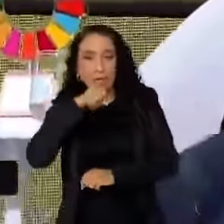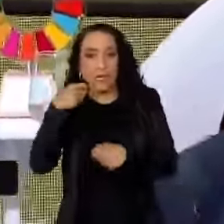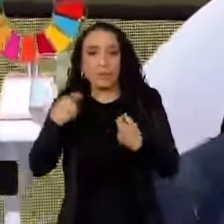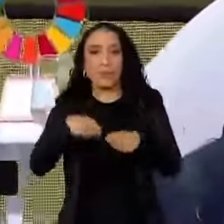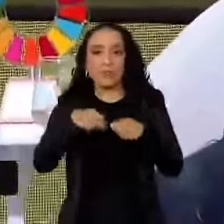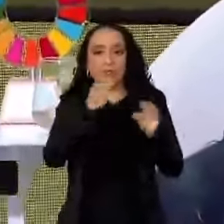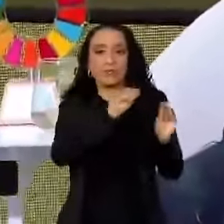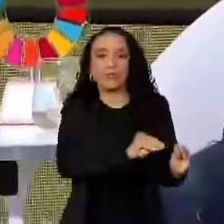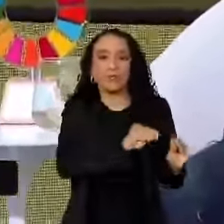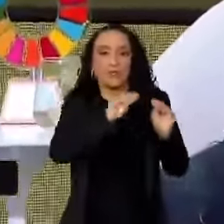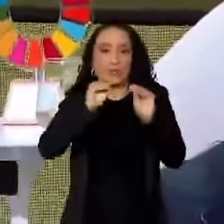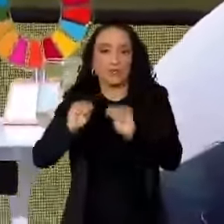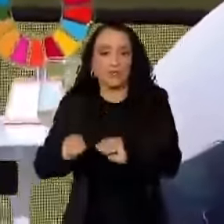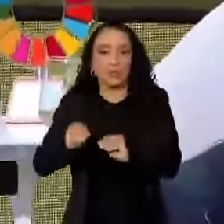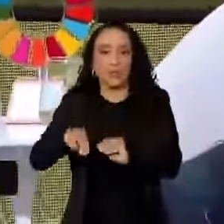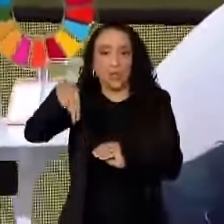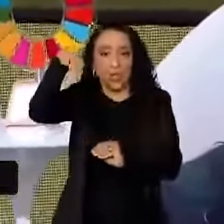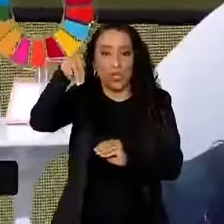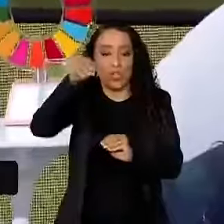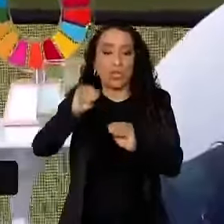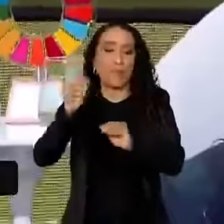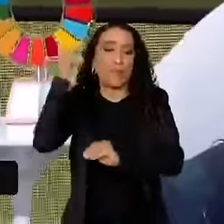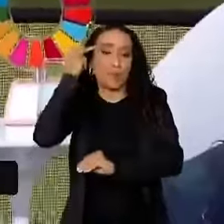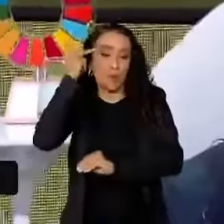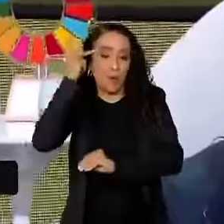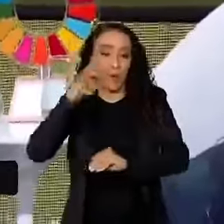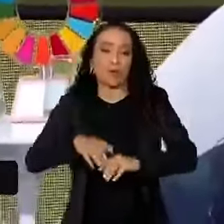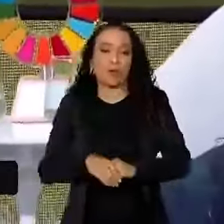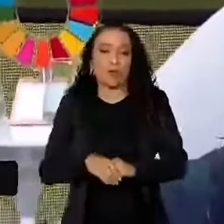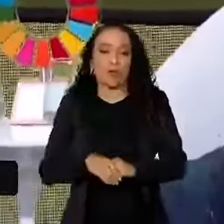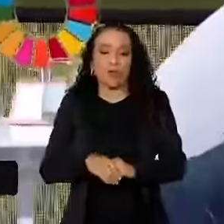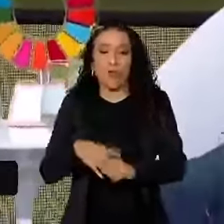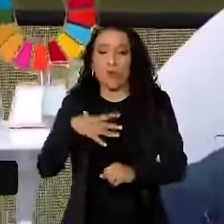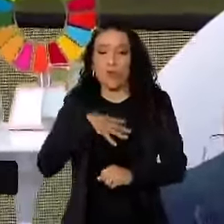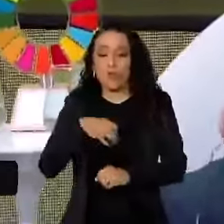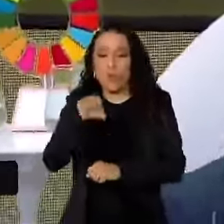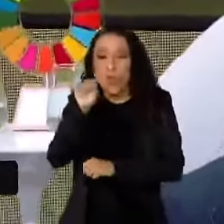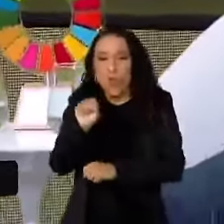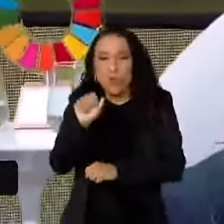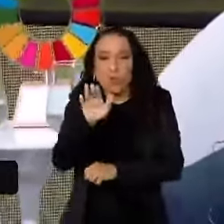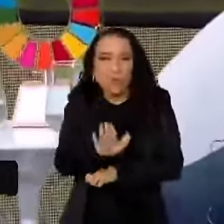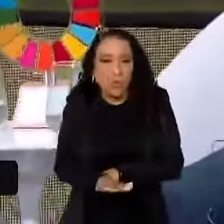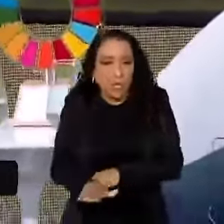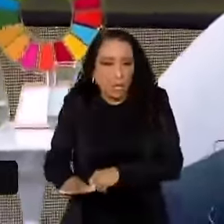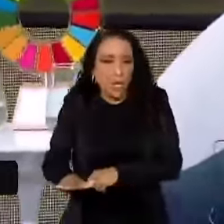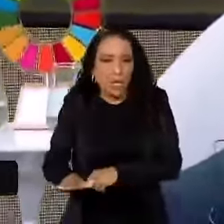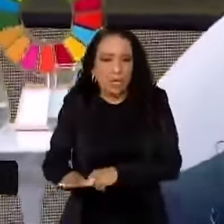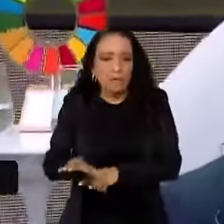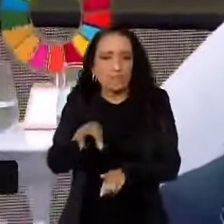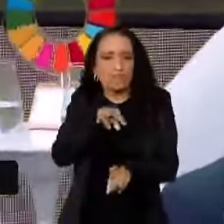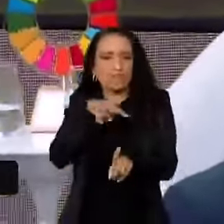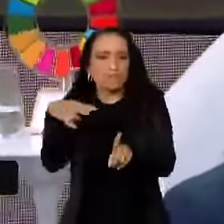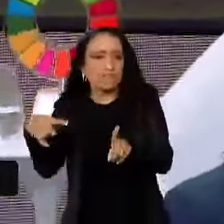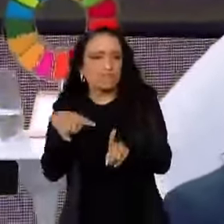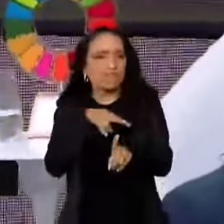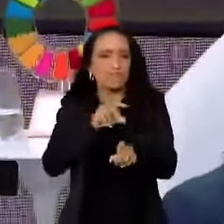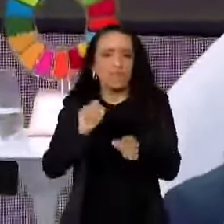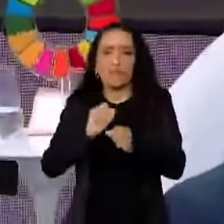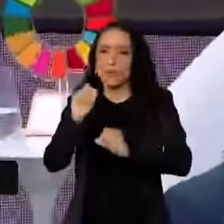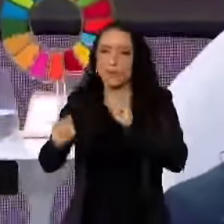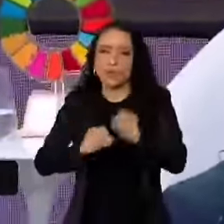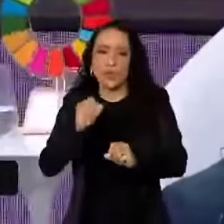se retirar do Nordeste para São Paulo com 8 filhos menores na perspectiva de fazer